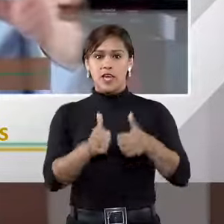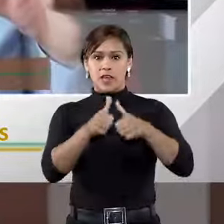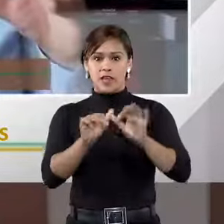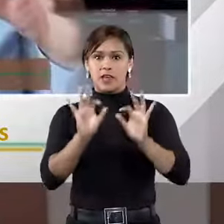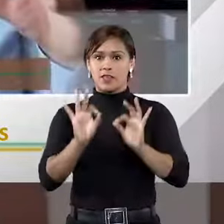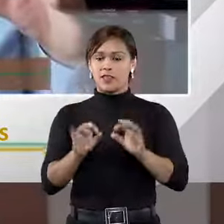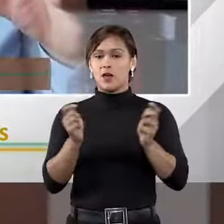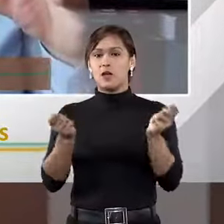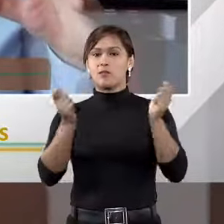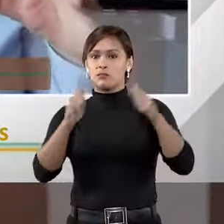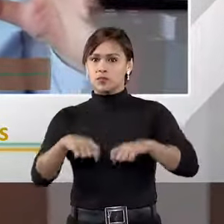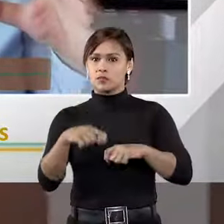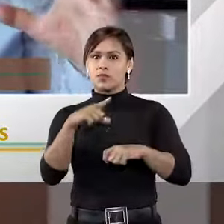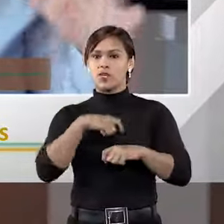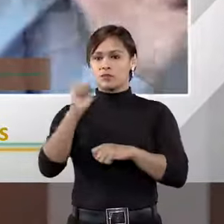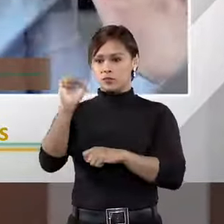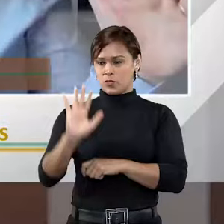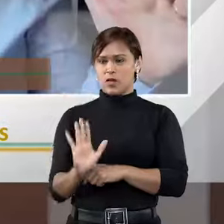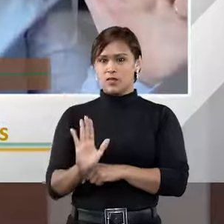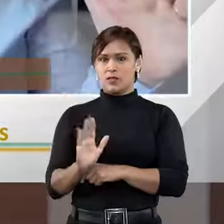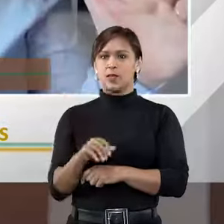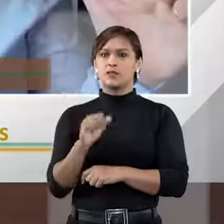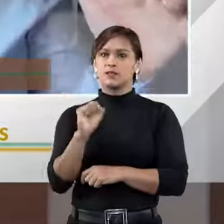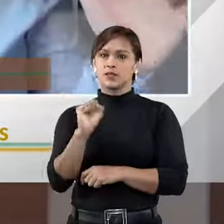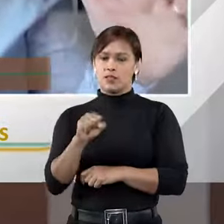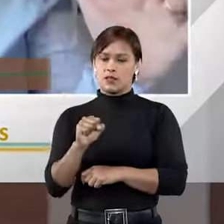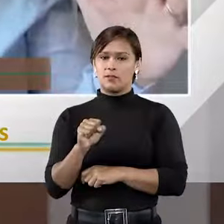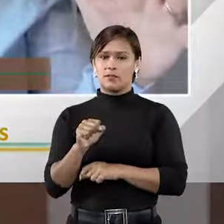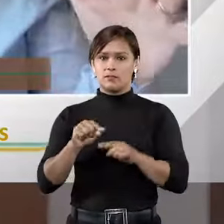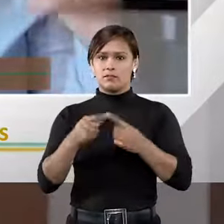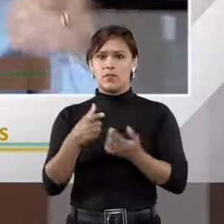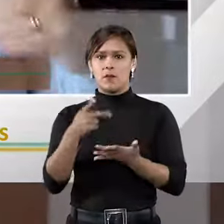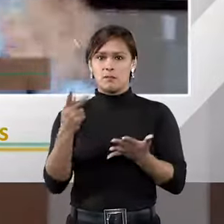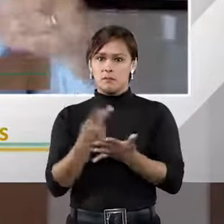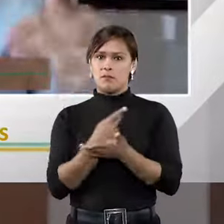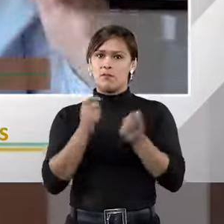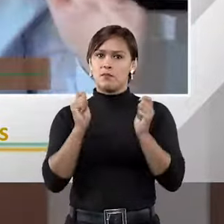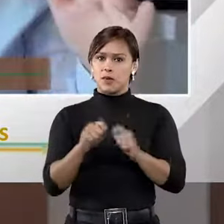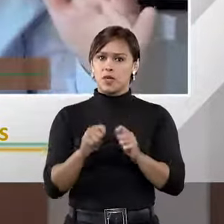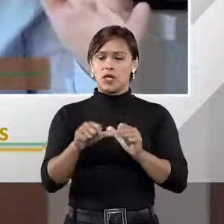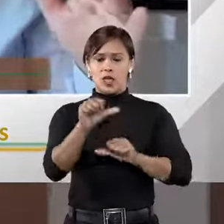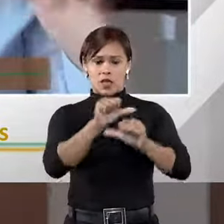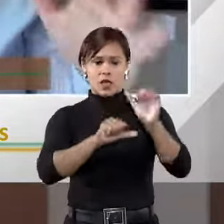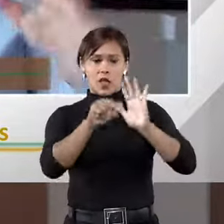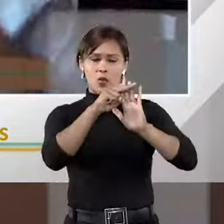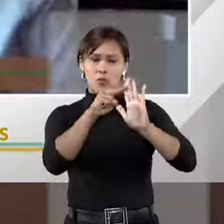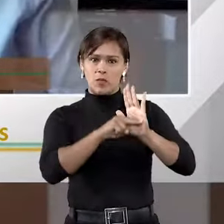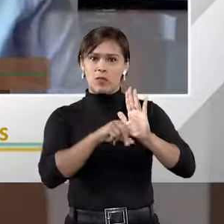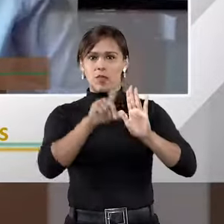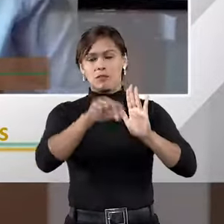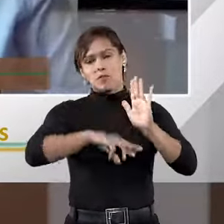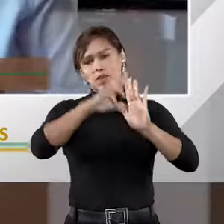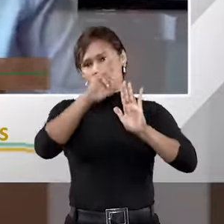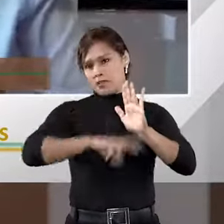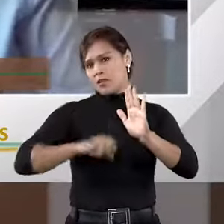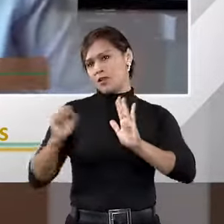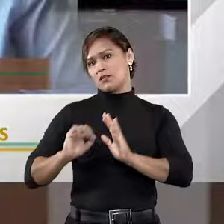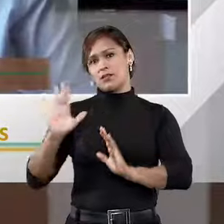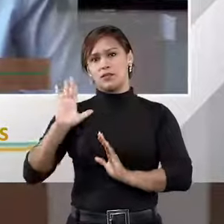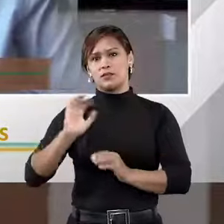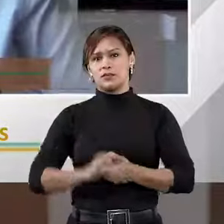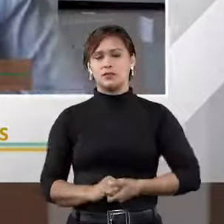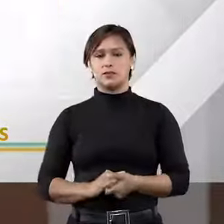há possibilidade de barateamento? Há. Há. Há alternativas? Há. Mas, em regra, é um procedimento caro.